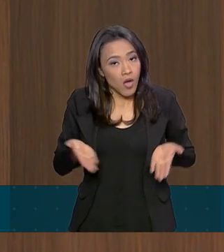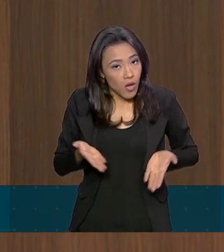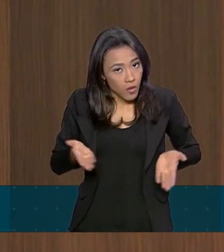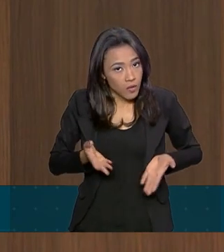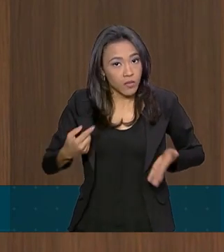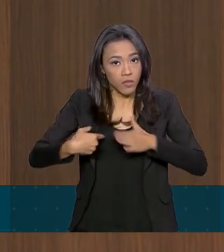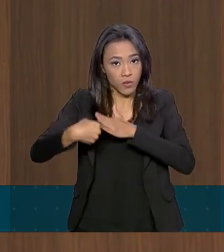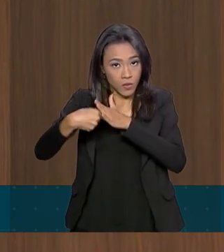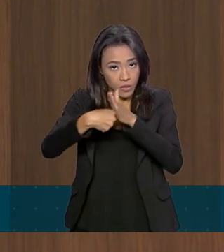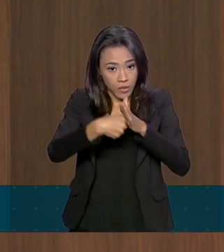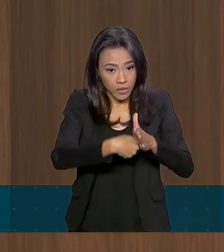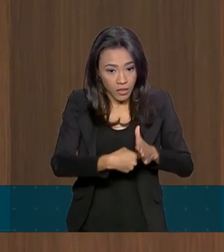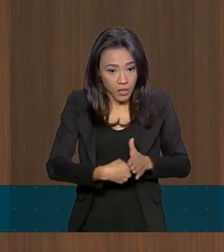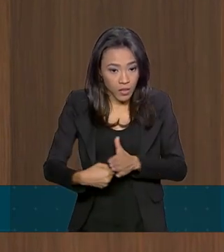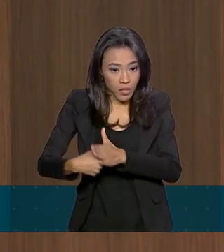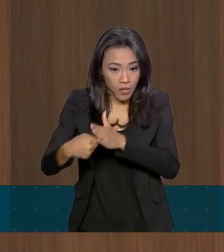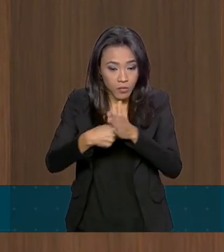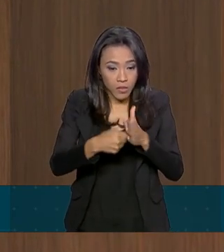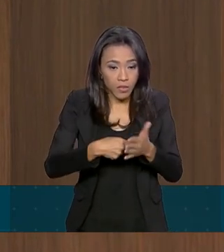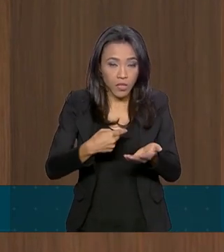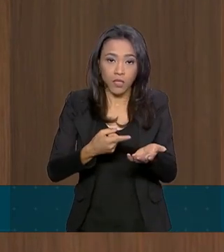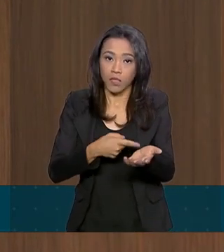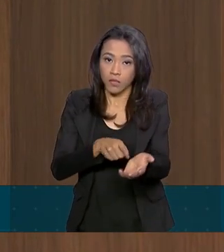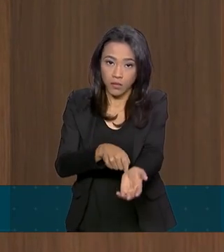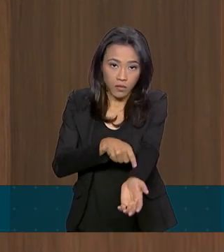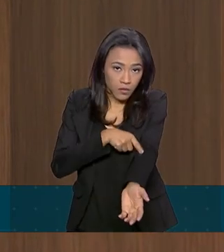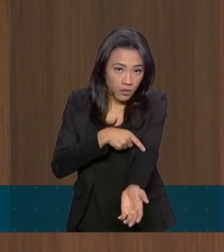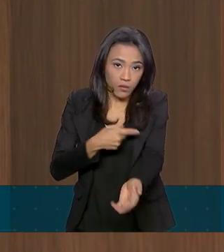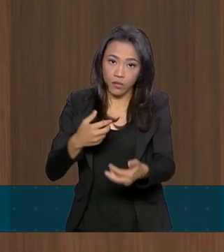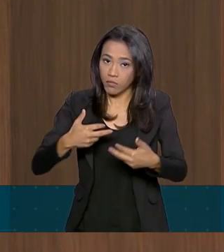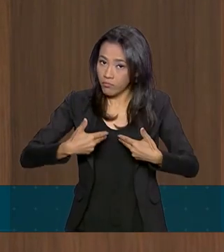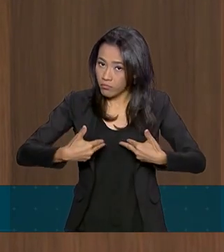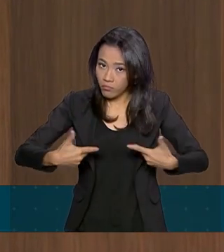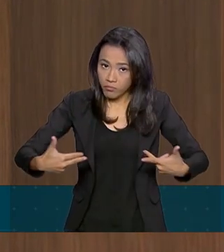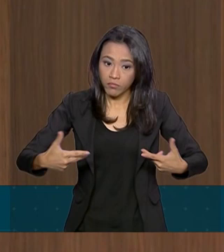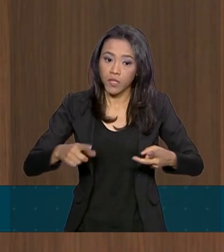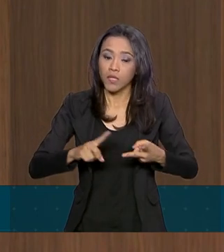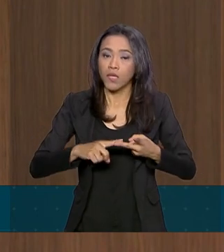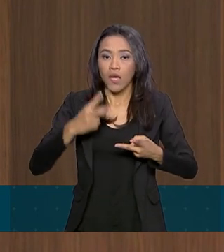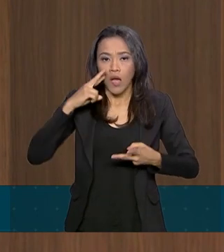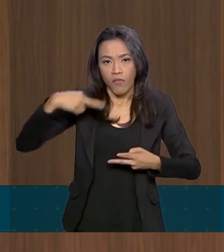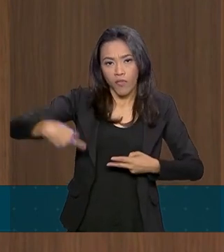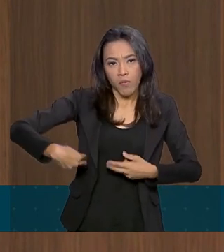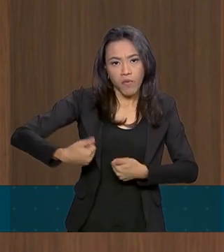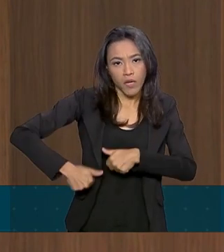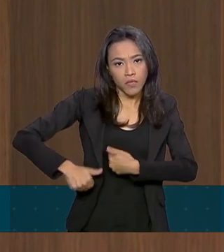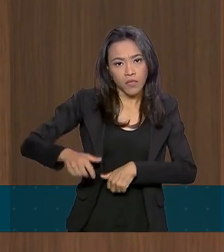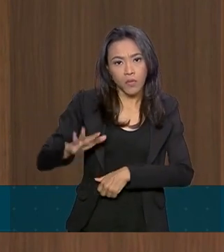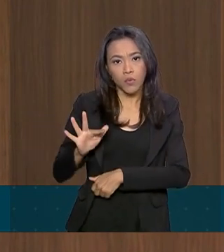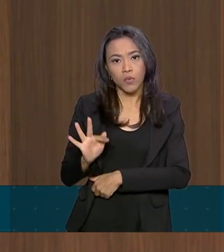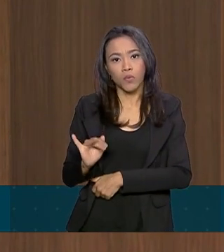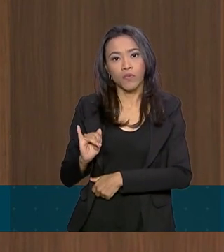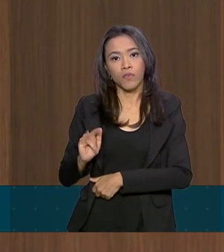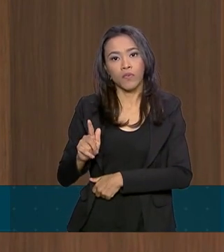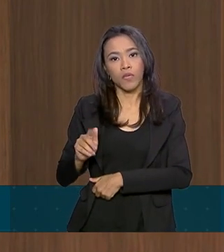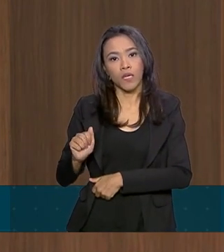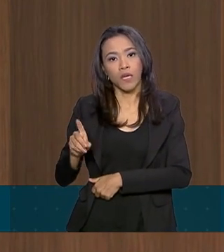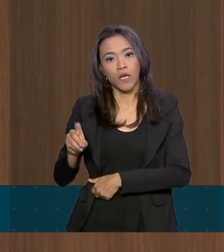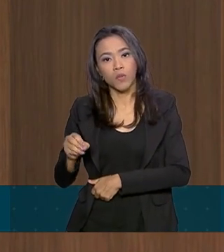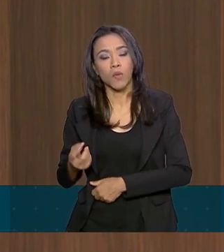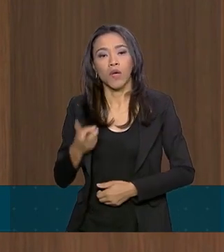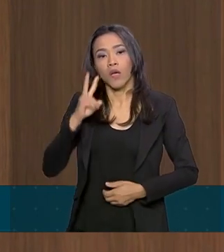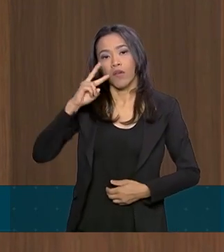laboratoriais, estão todos bem. Nós fizemos avaliação do fígado, avaliação do rim, do